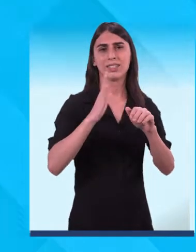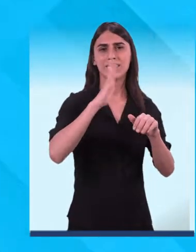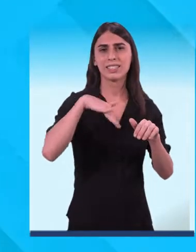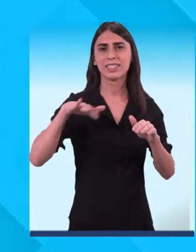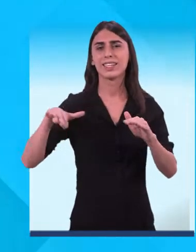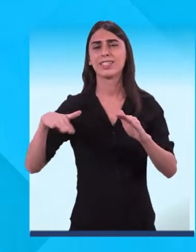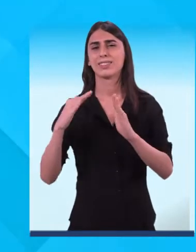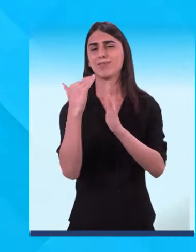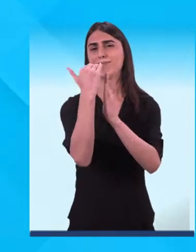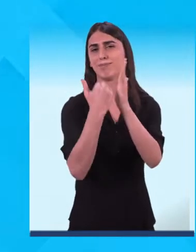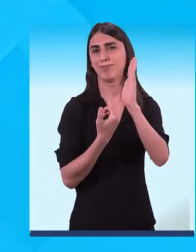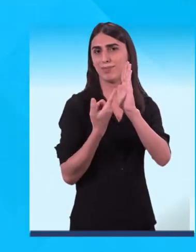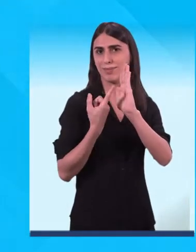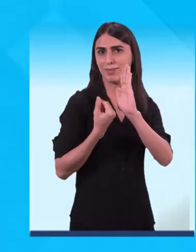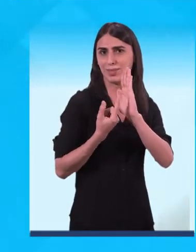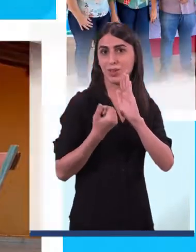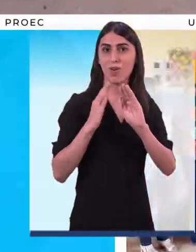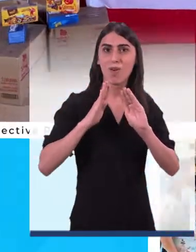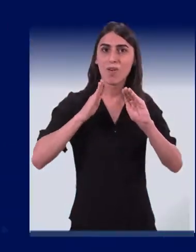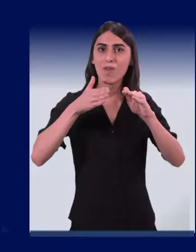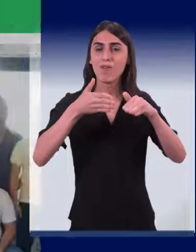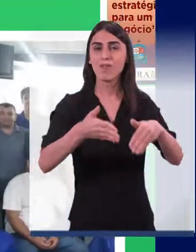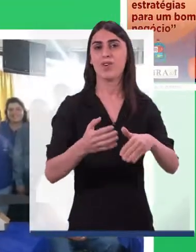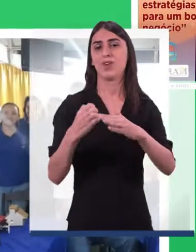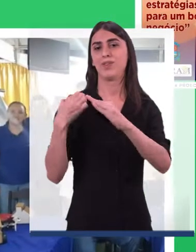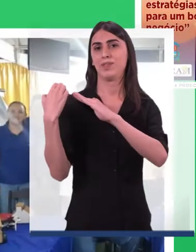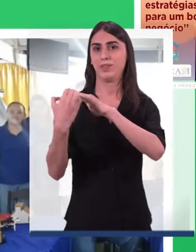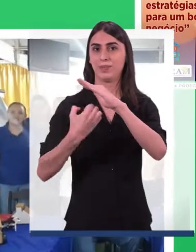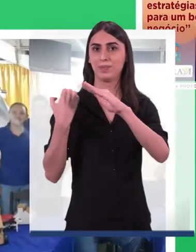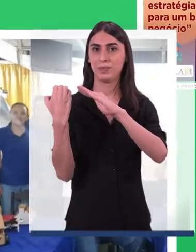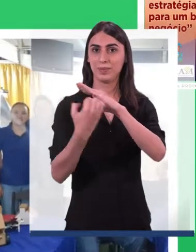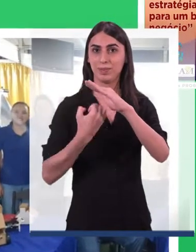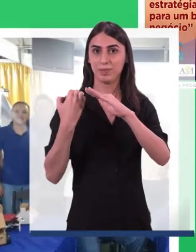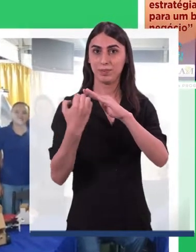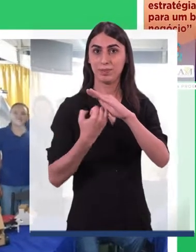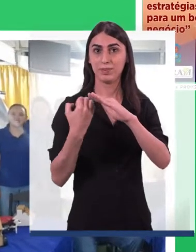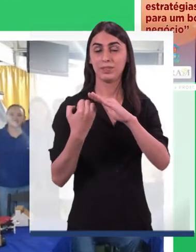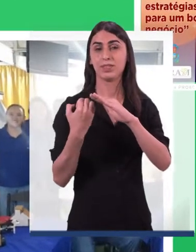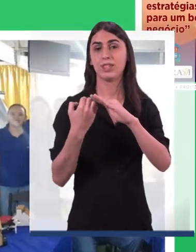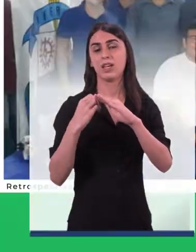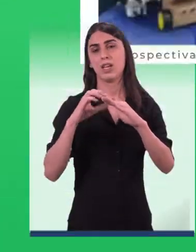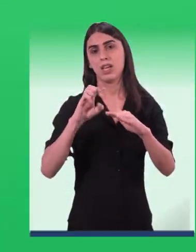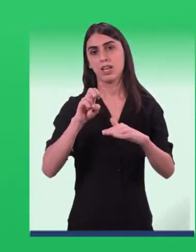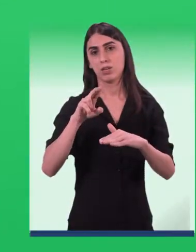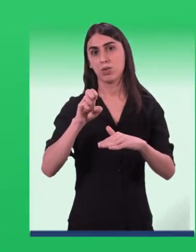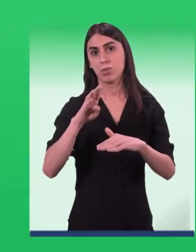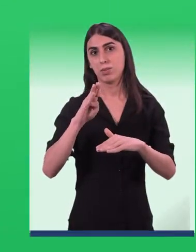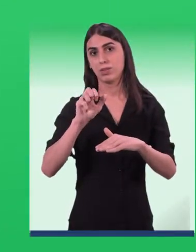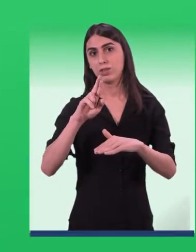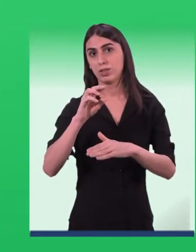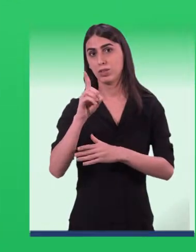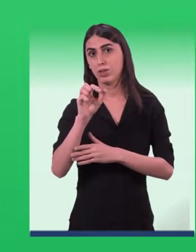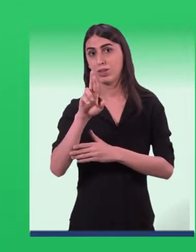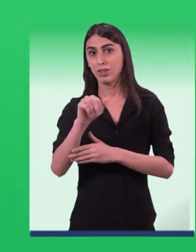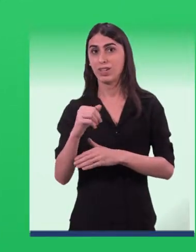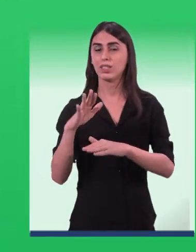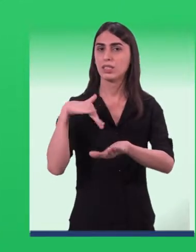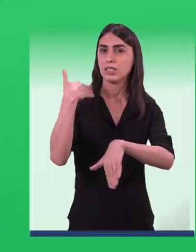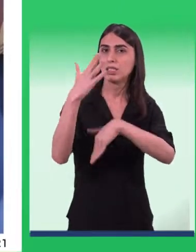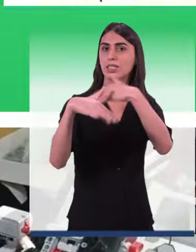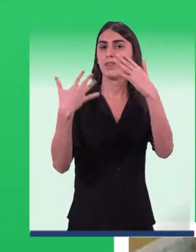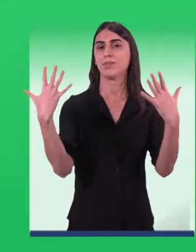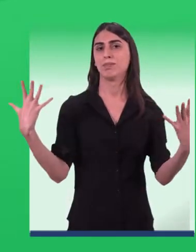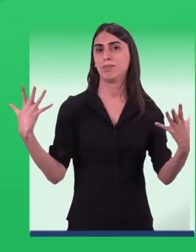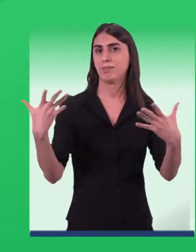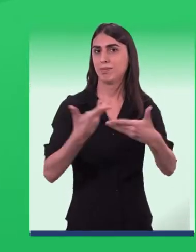vulnerabilidade socioeconômica. Com foco no empreendedorismo na universidade, as incubadoras de empresas desenvolveram